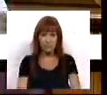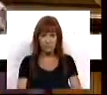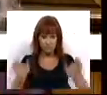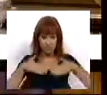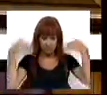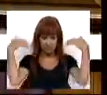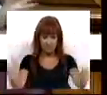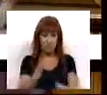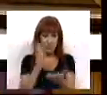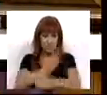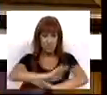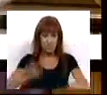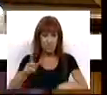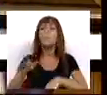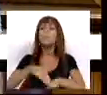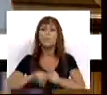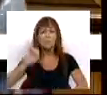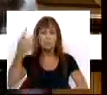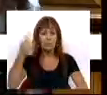a demissão pura e dura que deve fazer no primeiro e segundo.